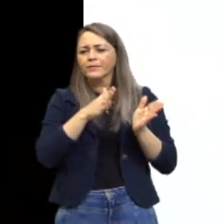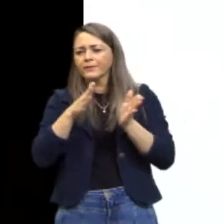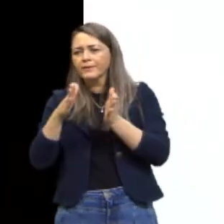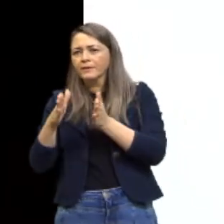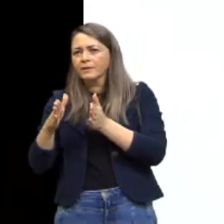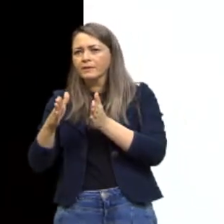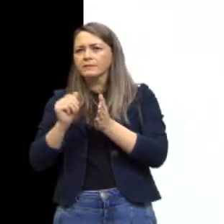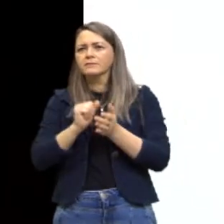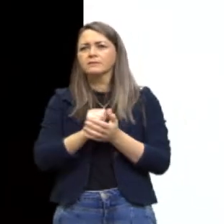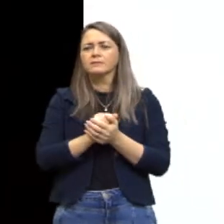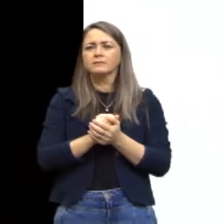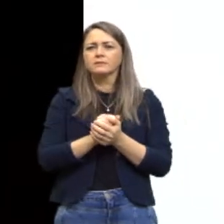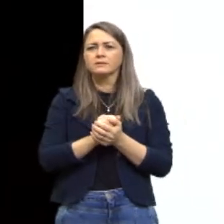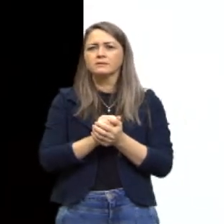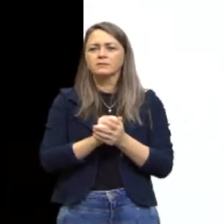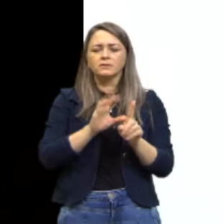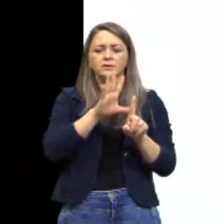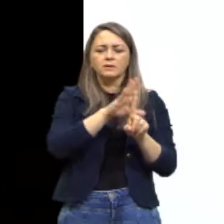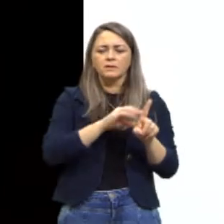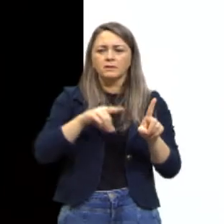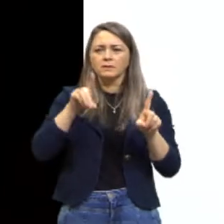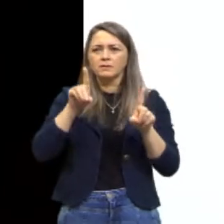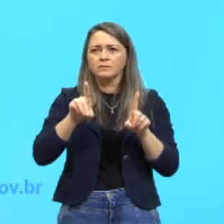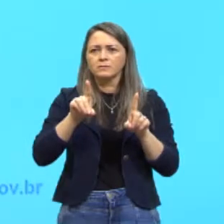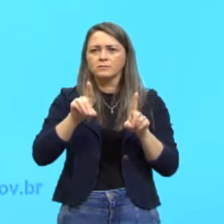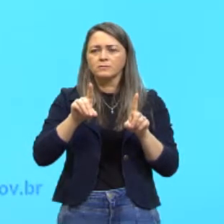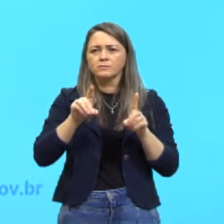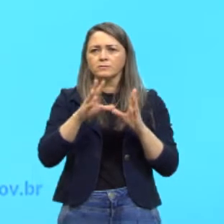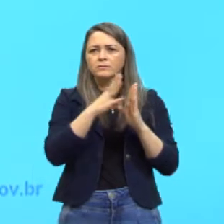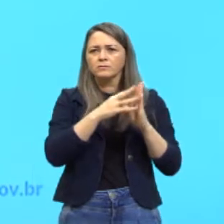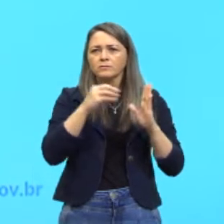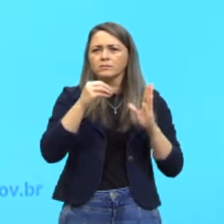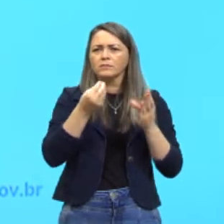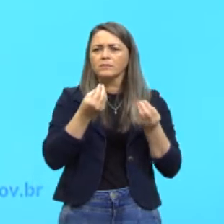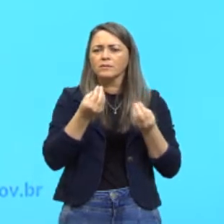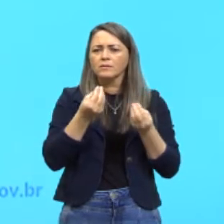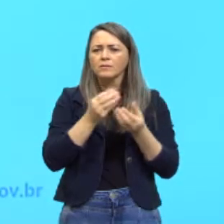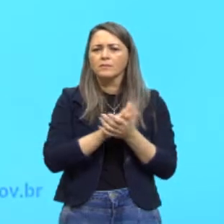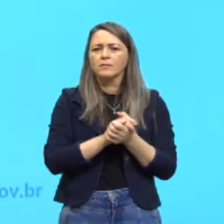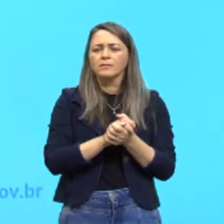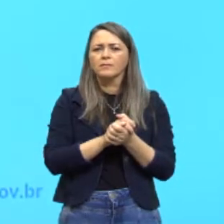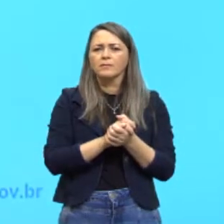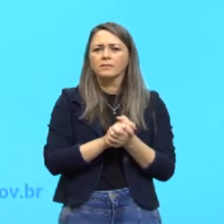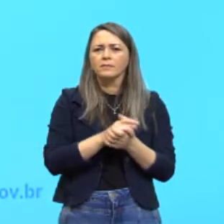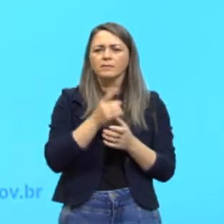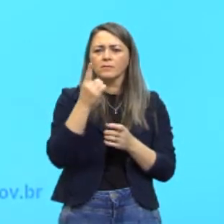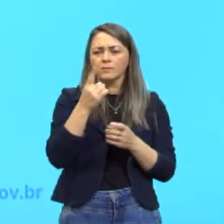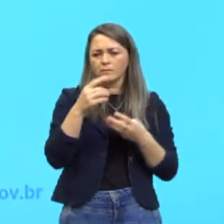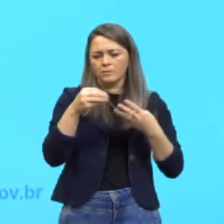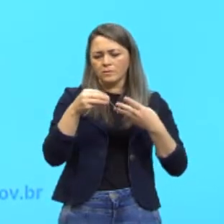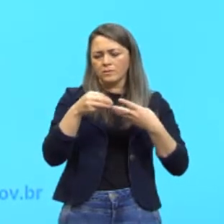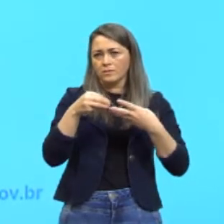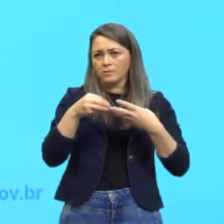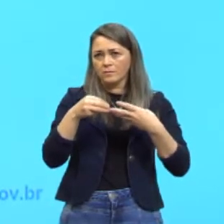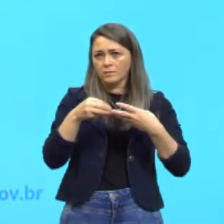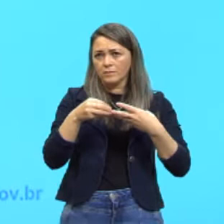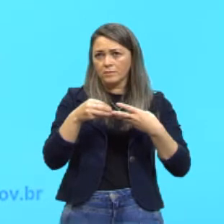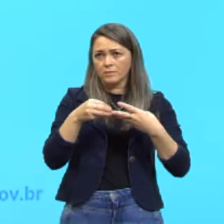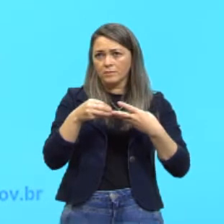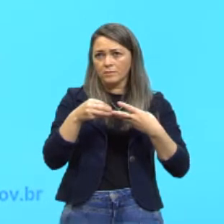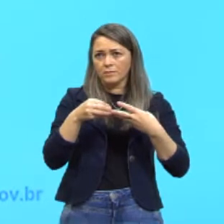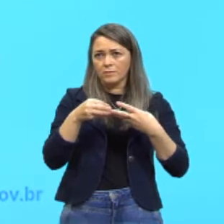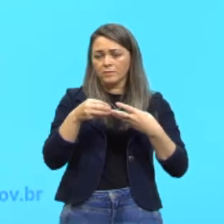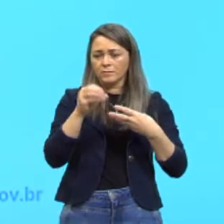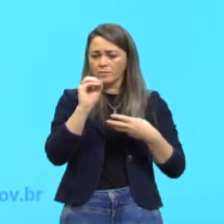de clonagem reprodutiva, tá? Pega-se uma célula, ovo,